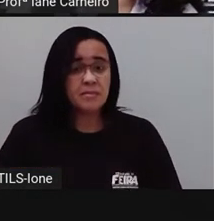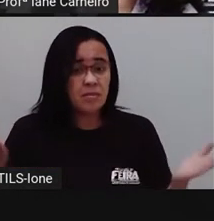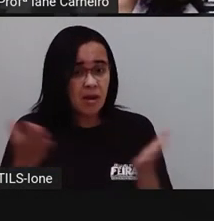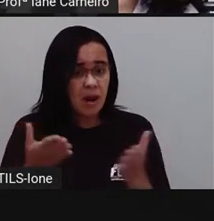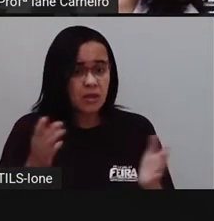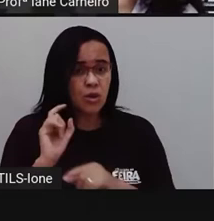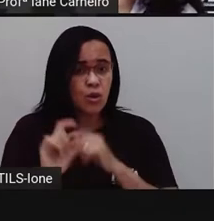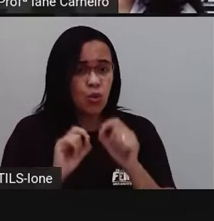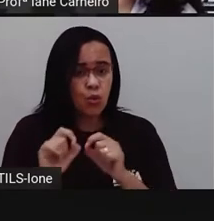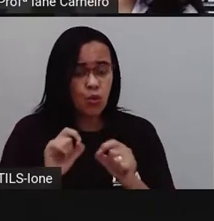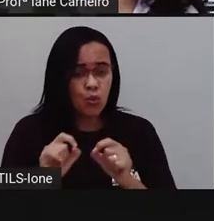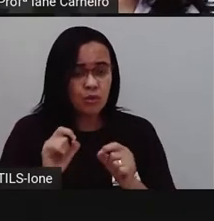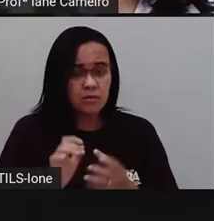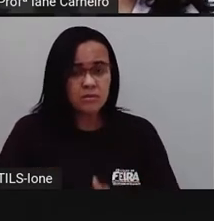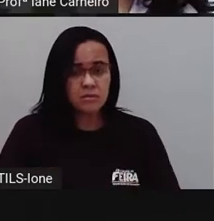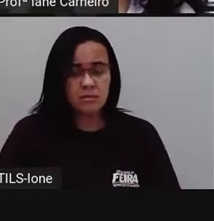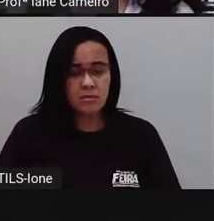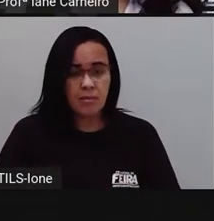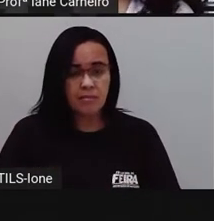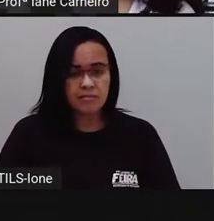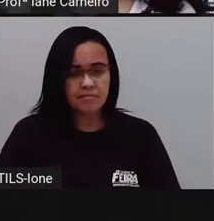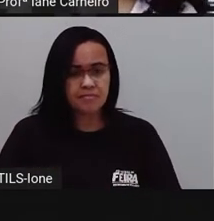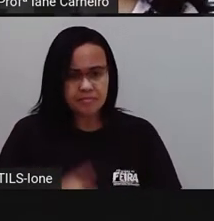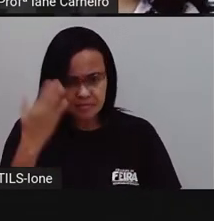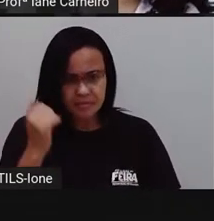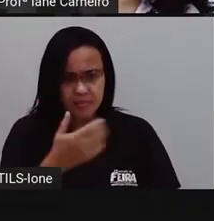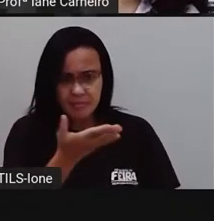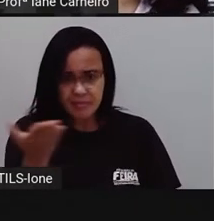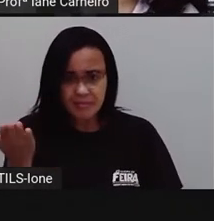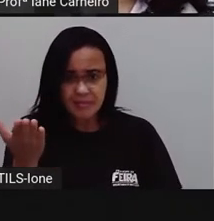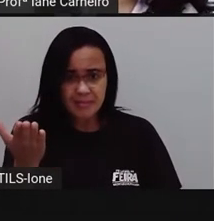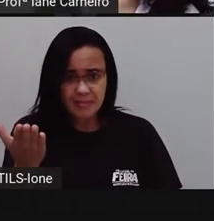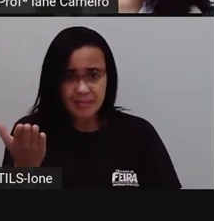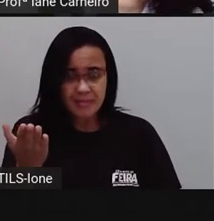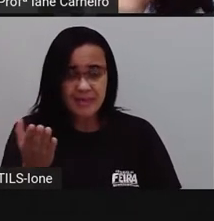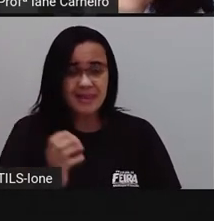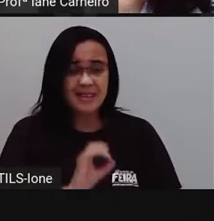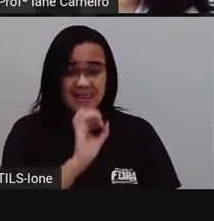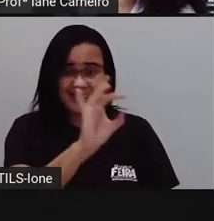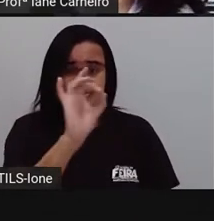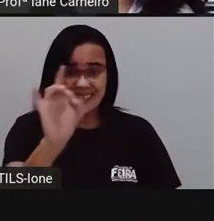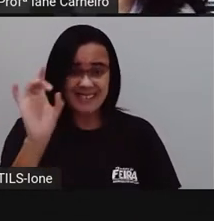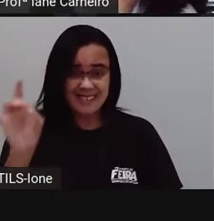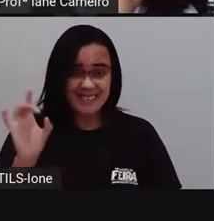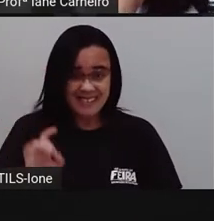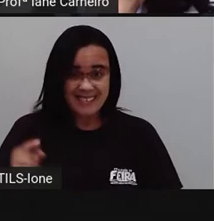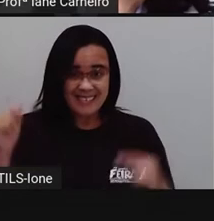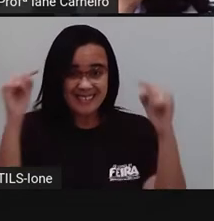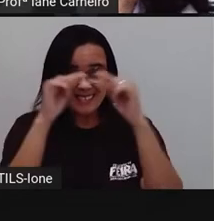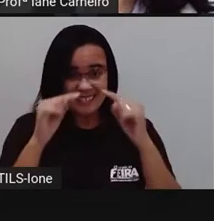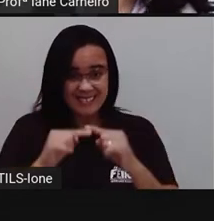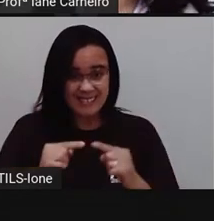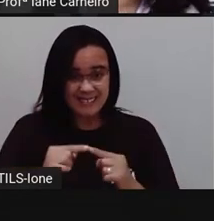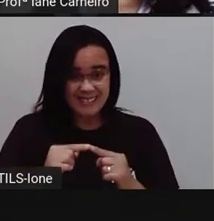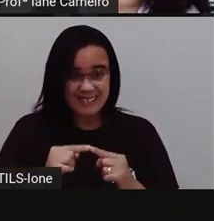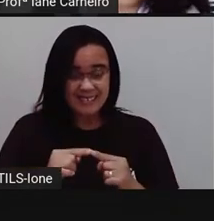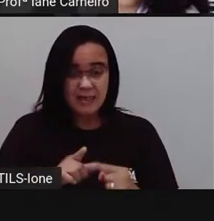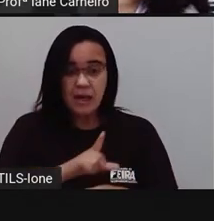a gente vai... Eu quero saber de vocês. Vocês sabem identificar aí comigo quais desses são as aves.